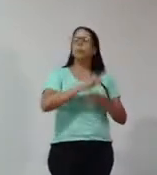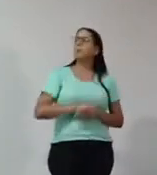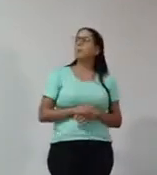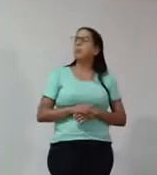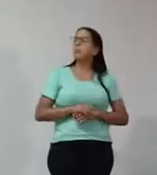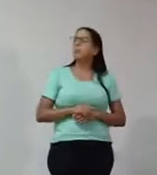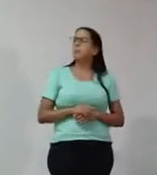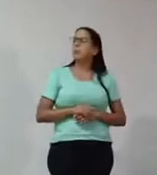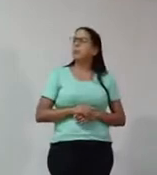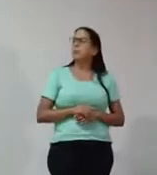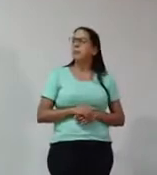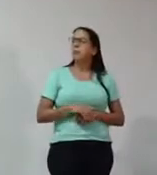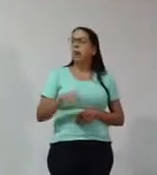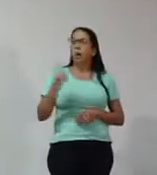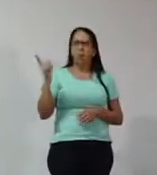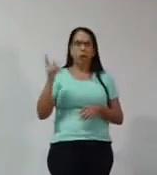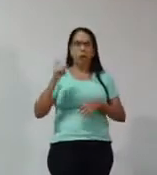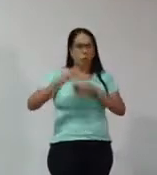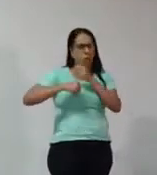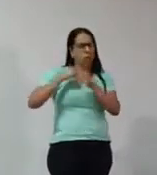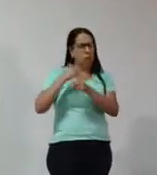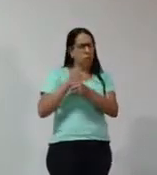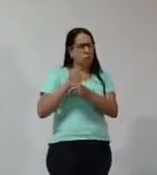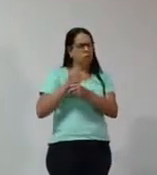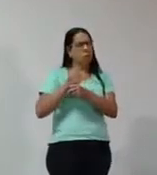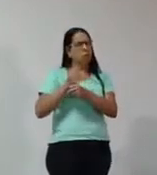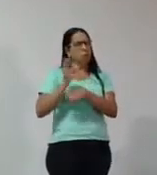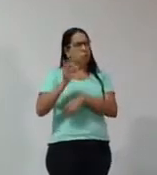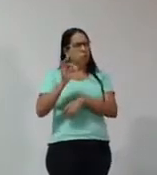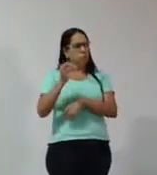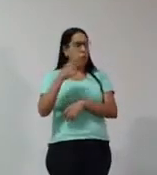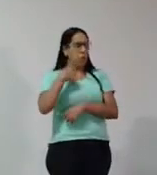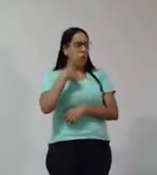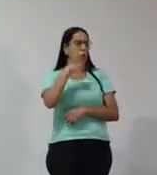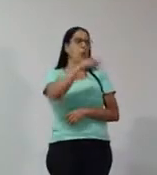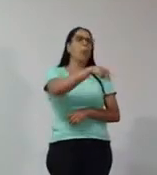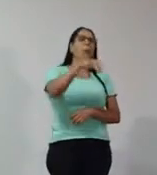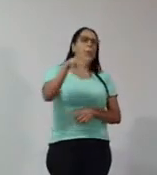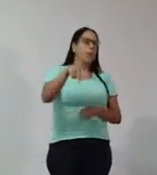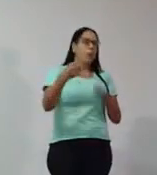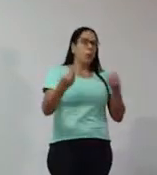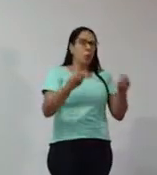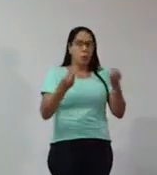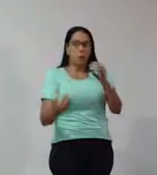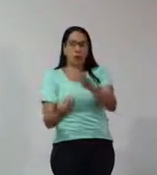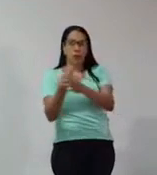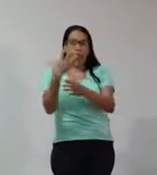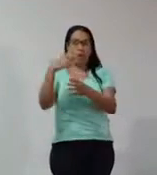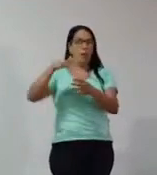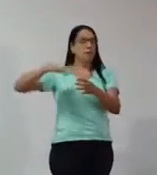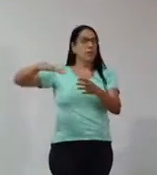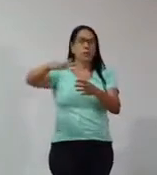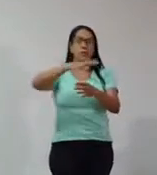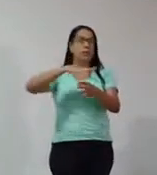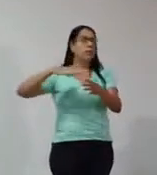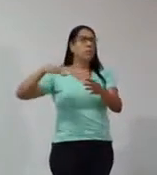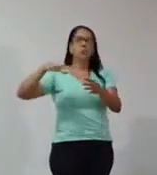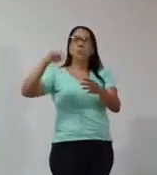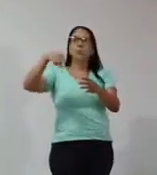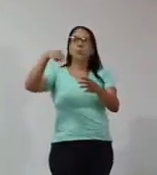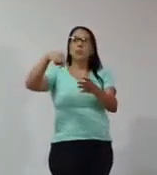E aí, então, nesse mesmo ano de ingresso na URGS como docente, eu fundei, esse...